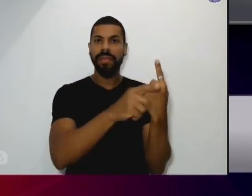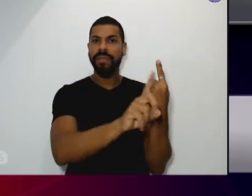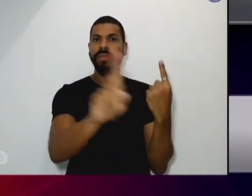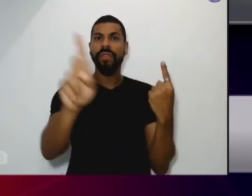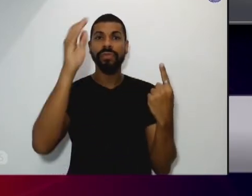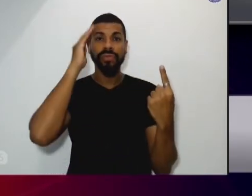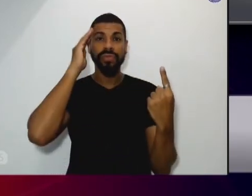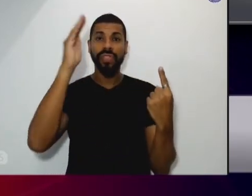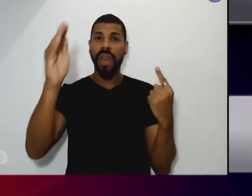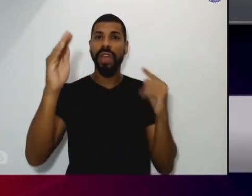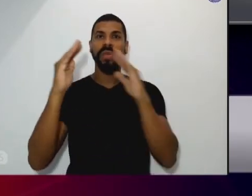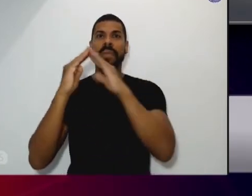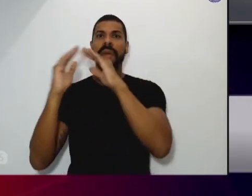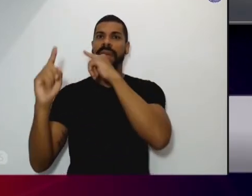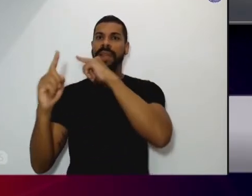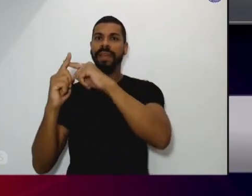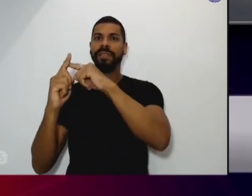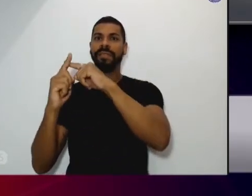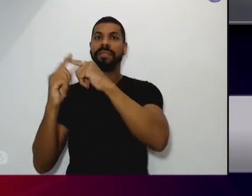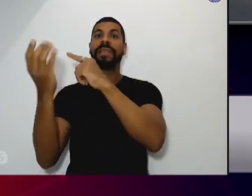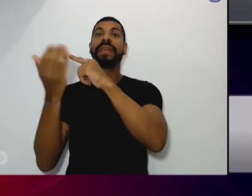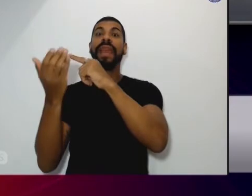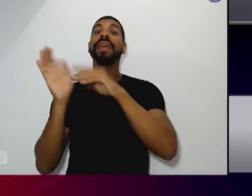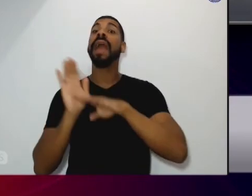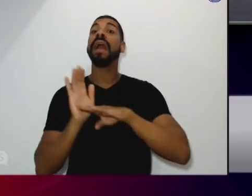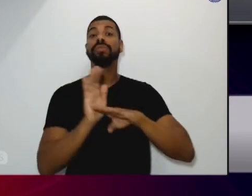preferiu ser amado no próximo né